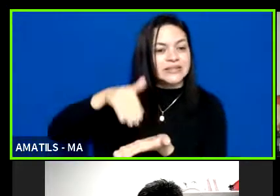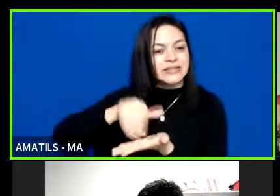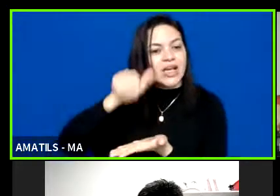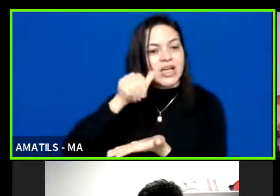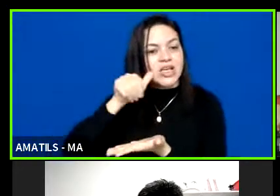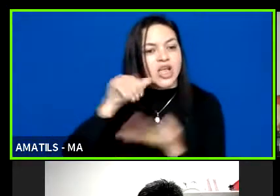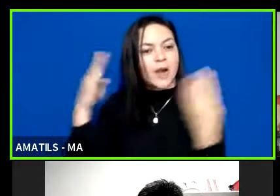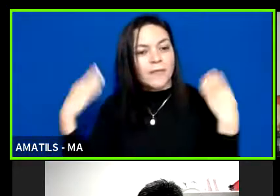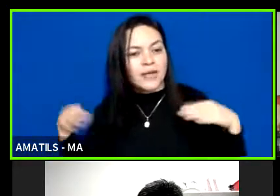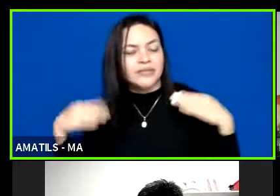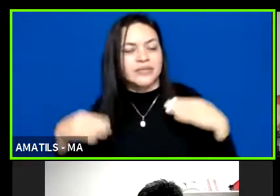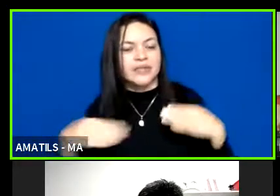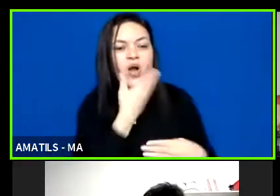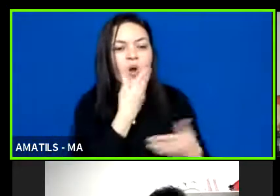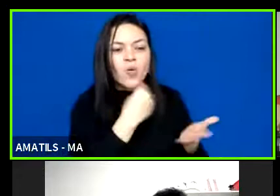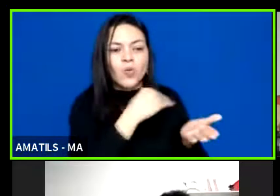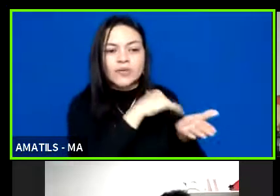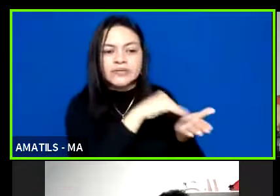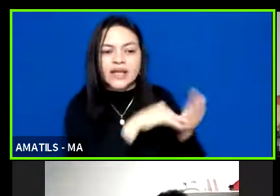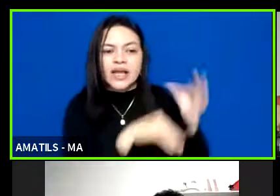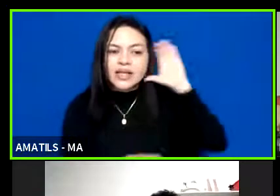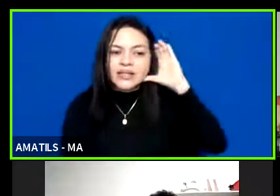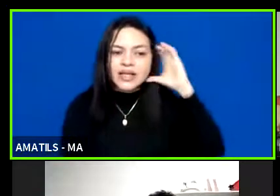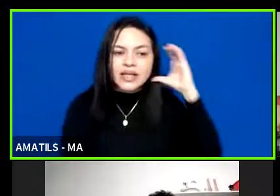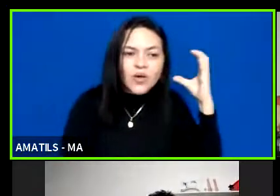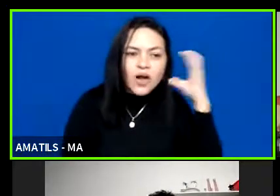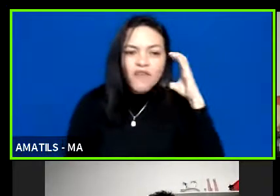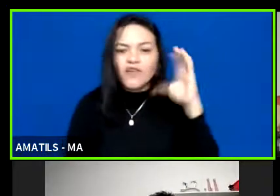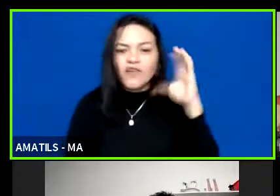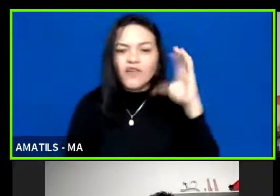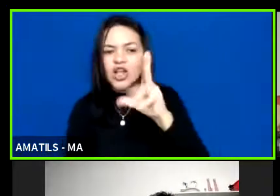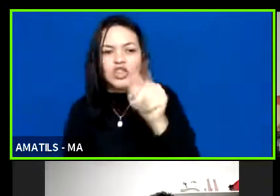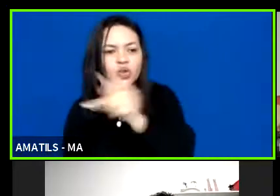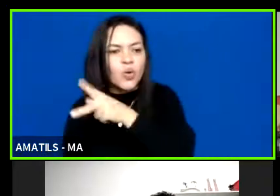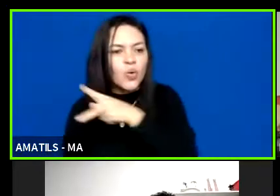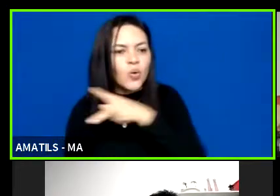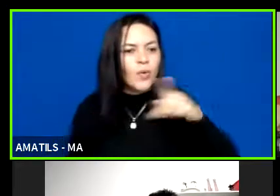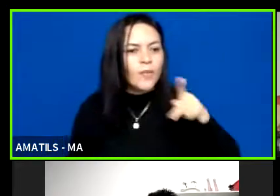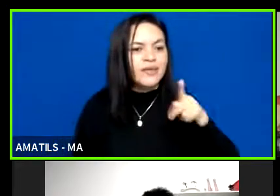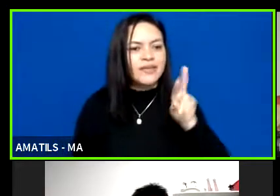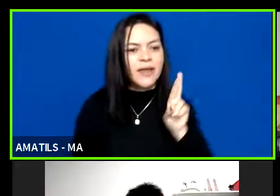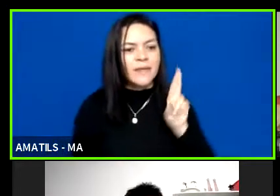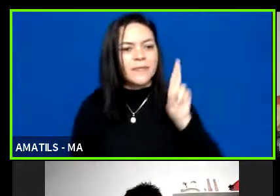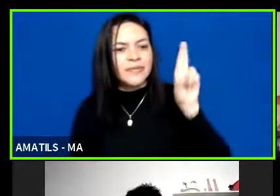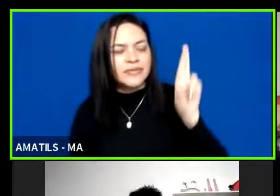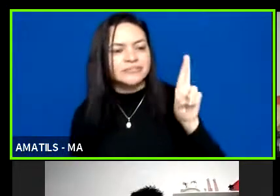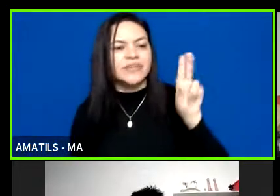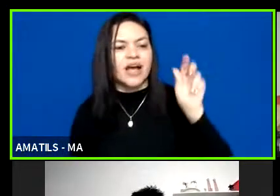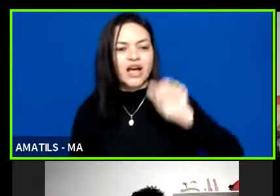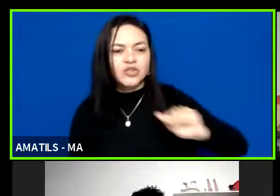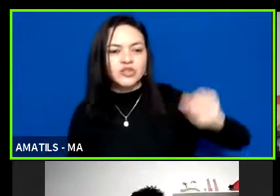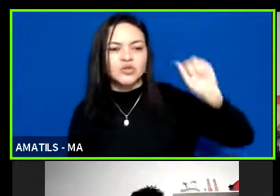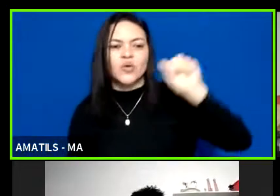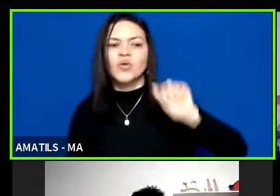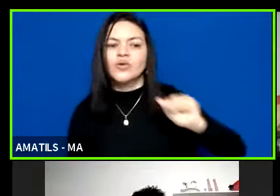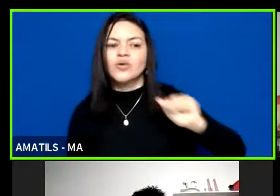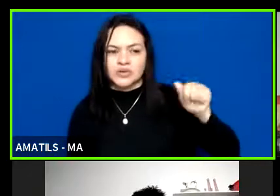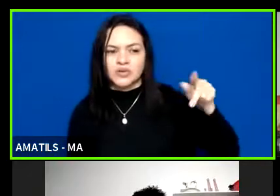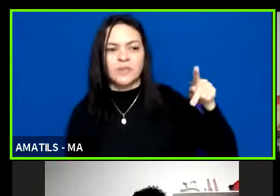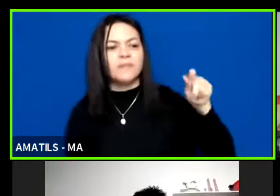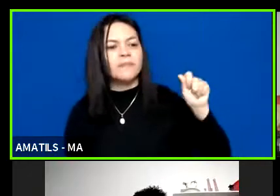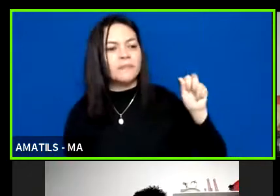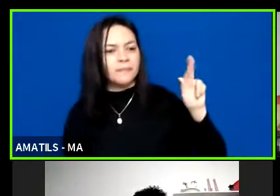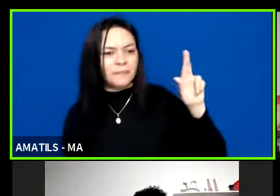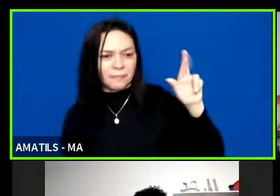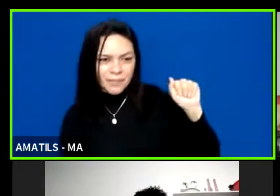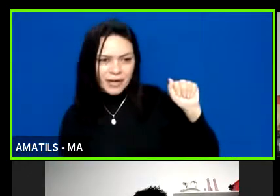secretário Carlivan, aos presidentes e representantes de associações paralímpicas, a todos vocês que nos